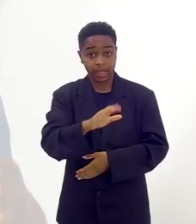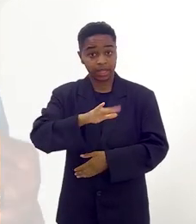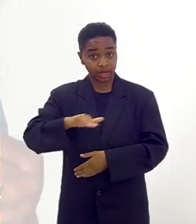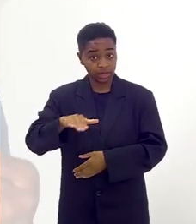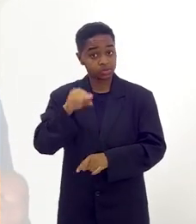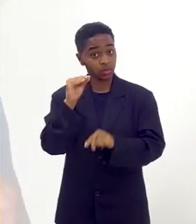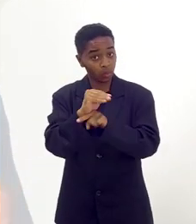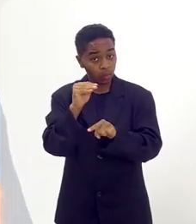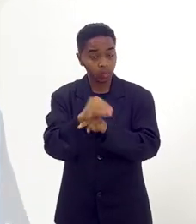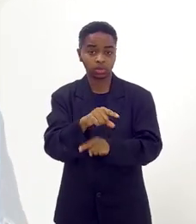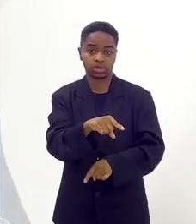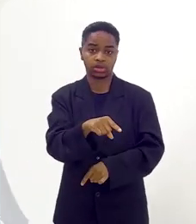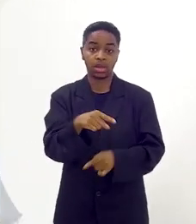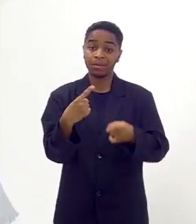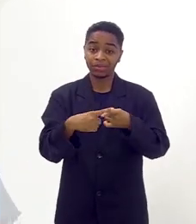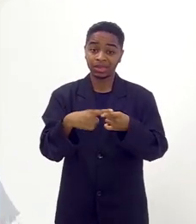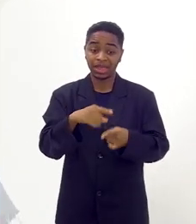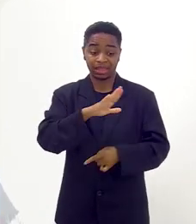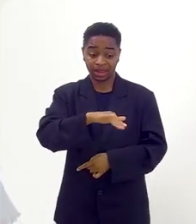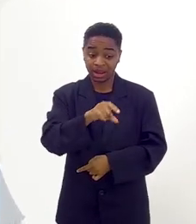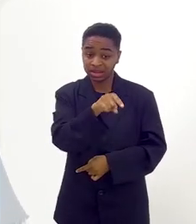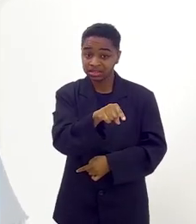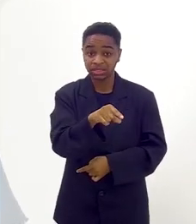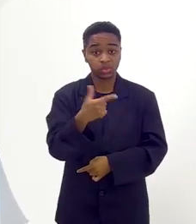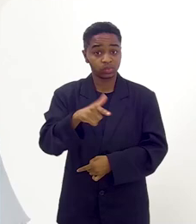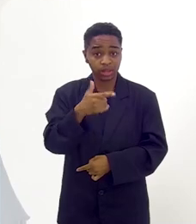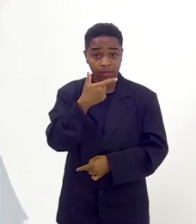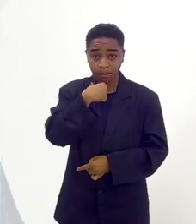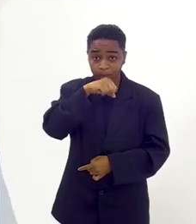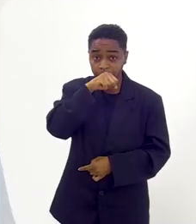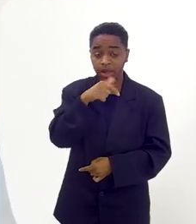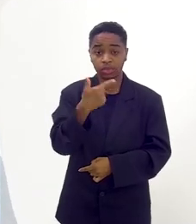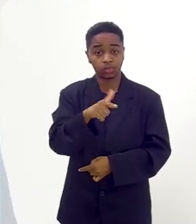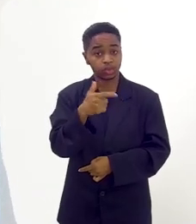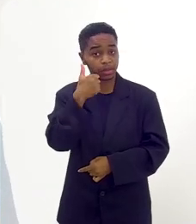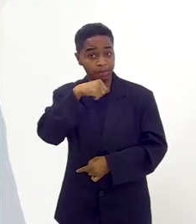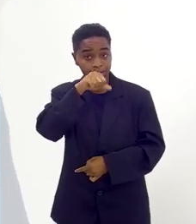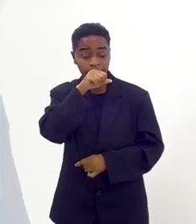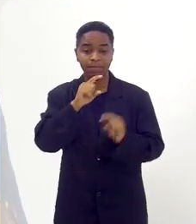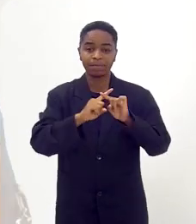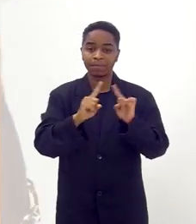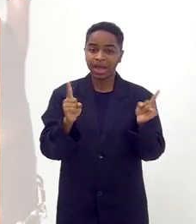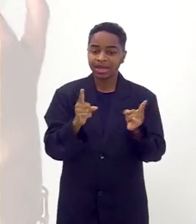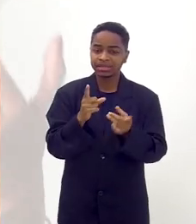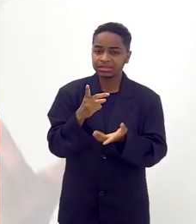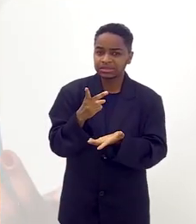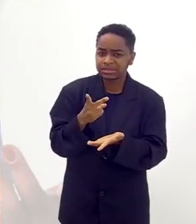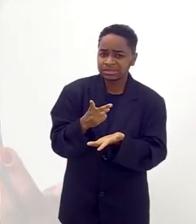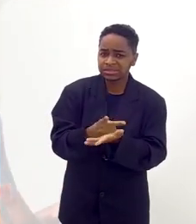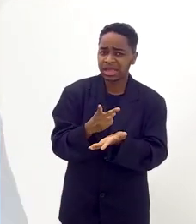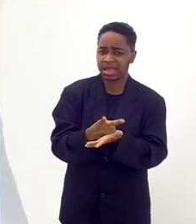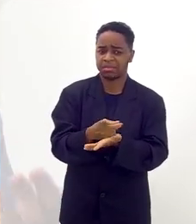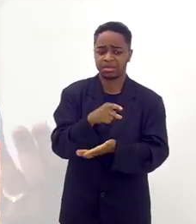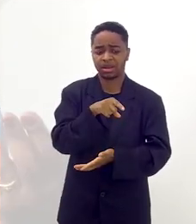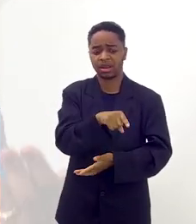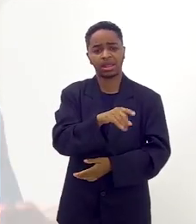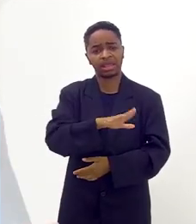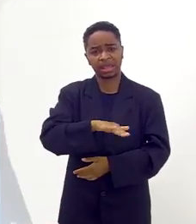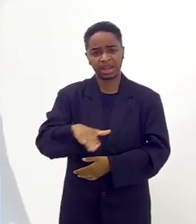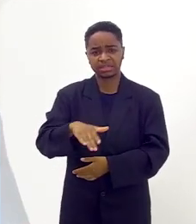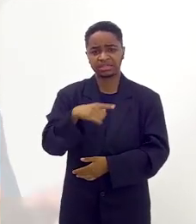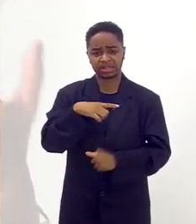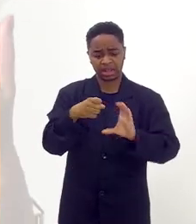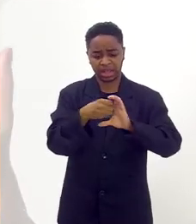pra criar. Aquela criança cigana que ficou sem pai e sem mãe. Nem sempre a